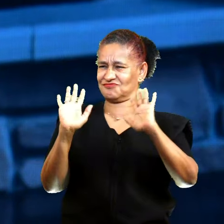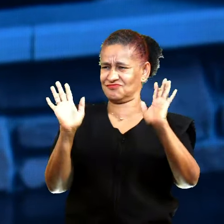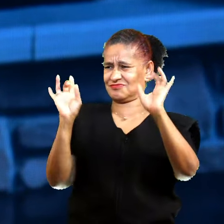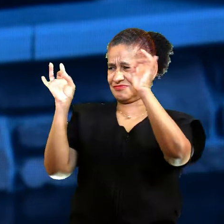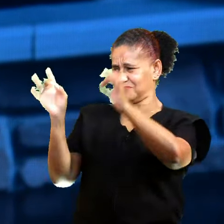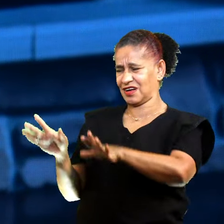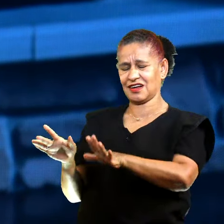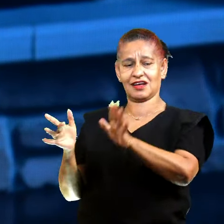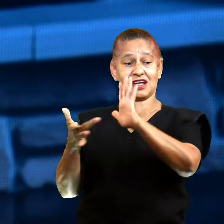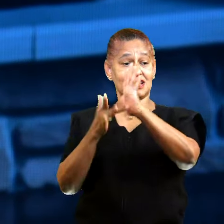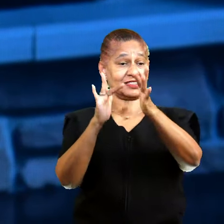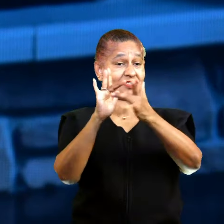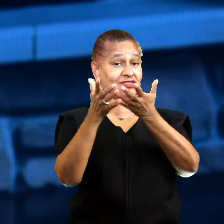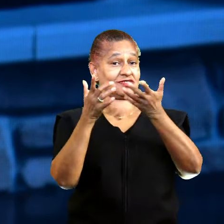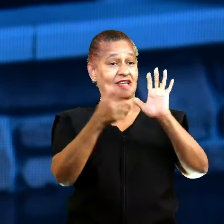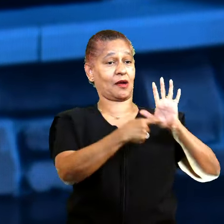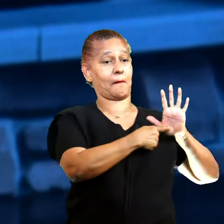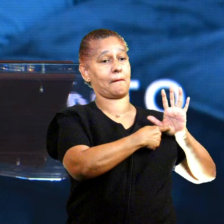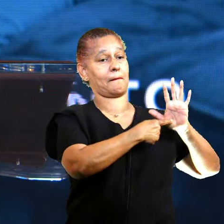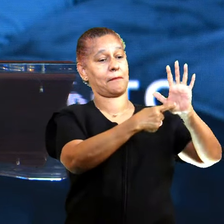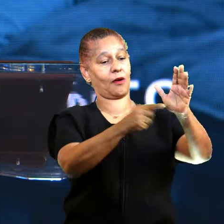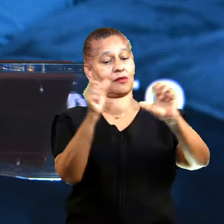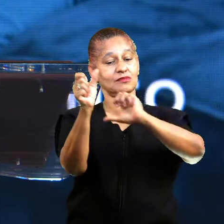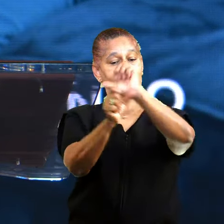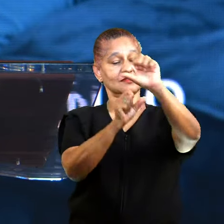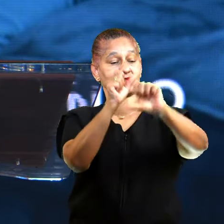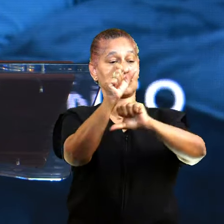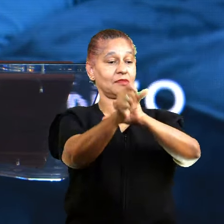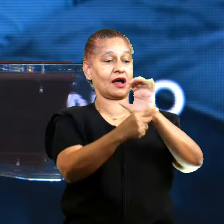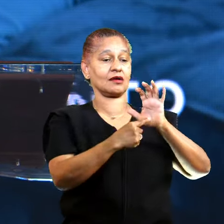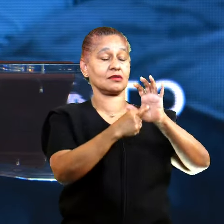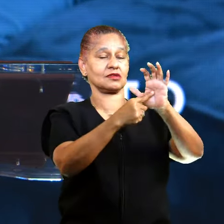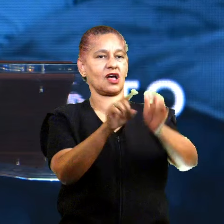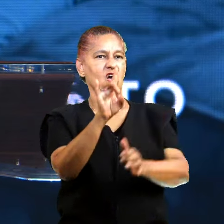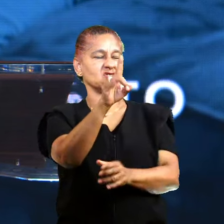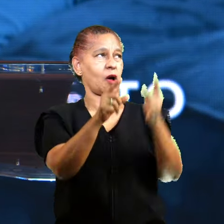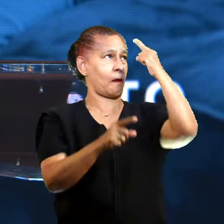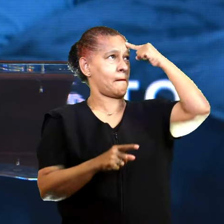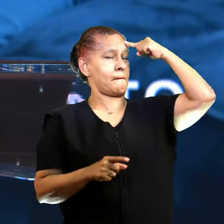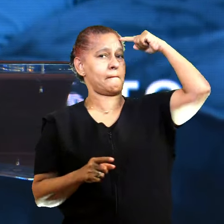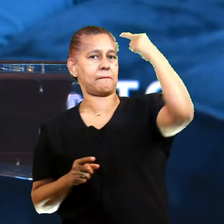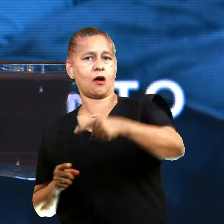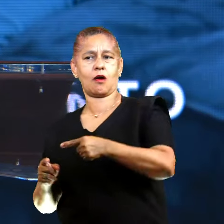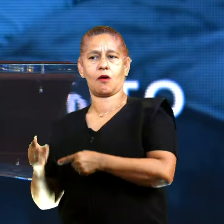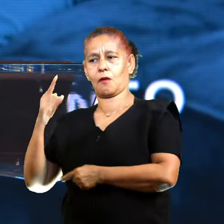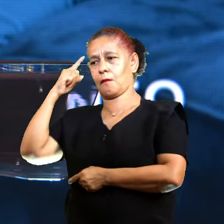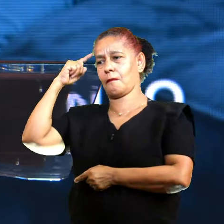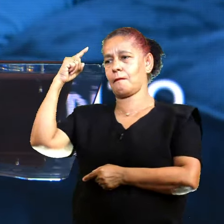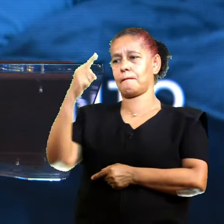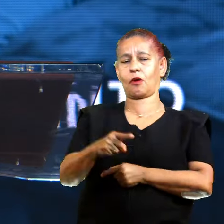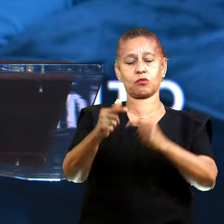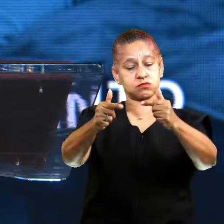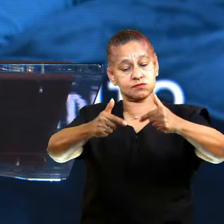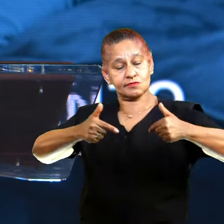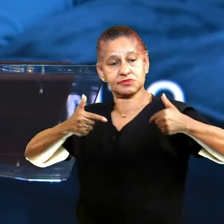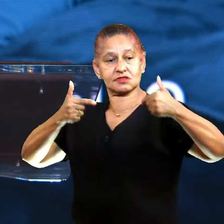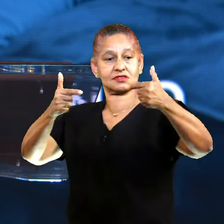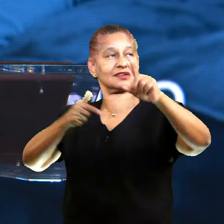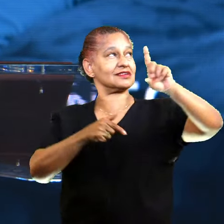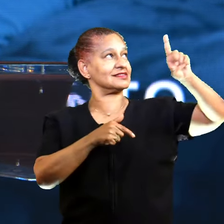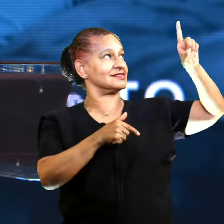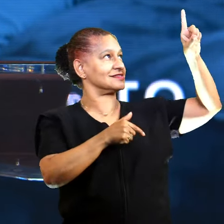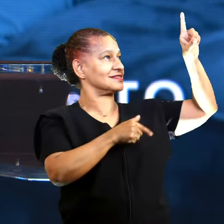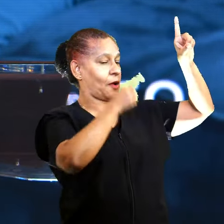revelar nesse tempo para você. Basta apenas uma ordem, uma ação do próprio